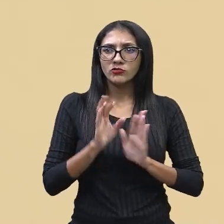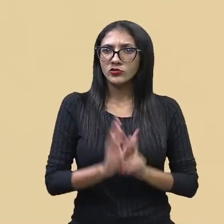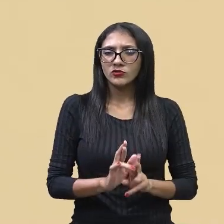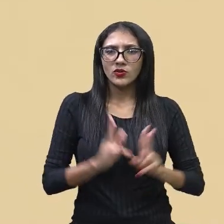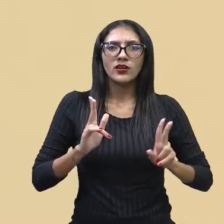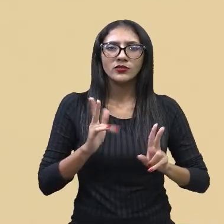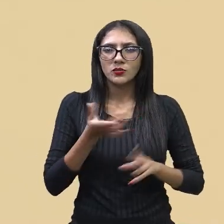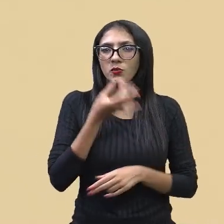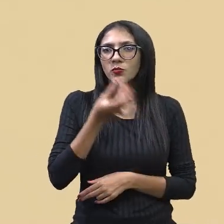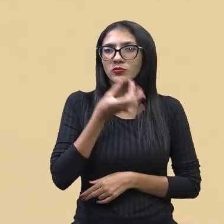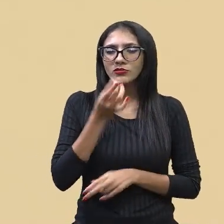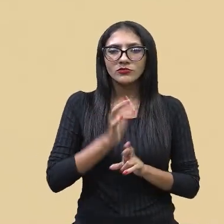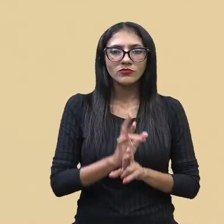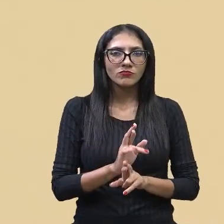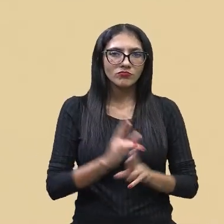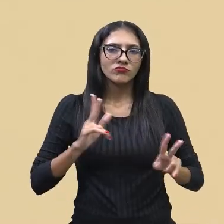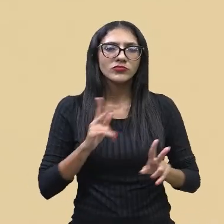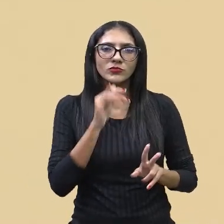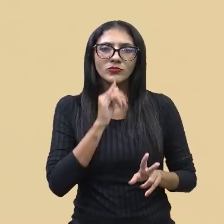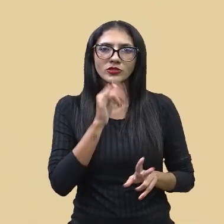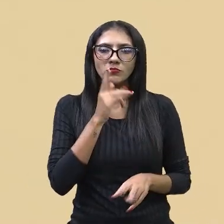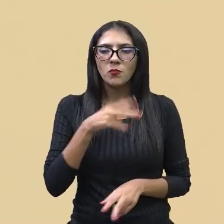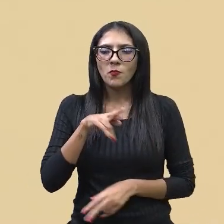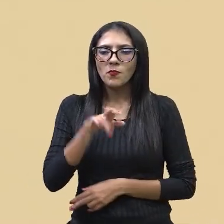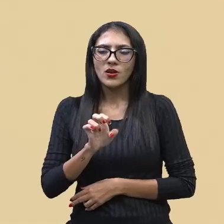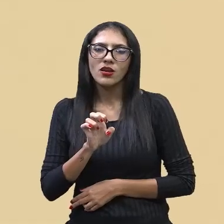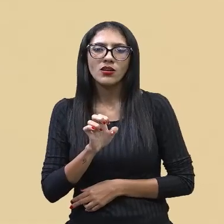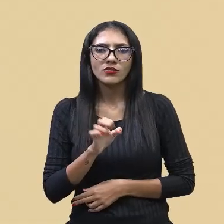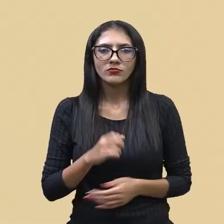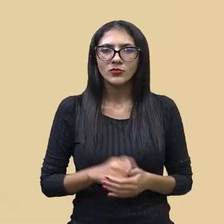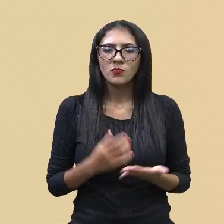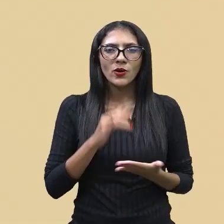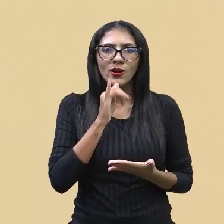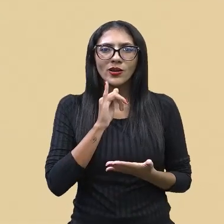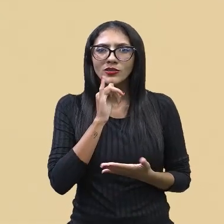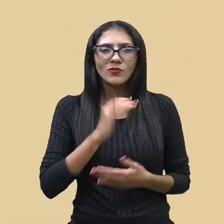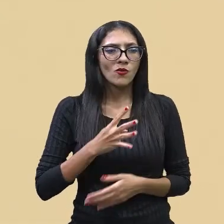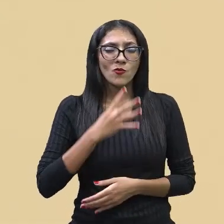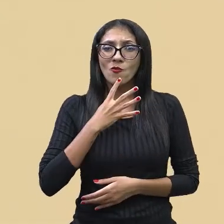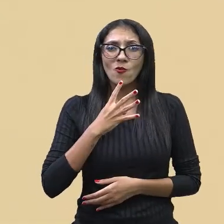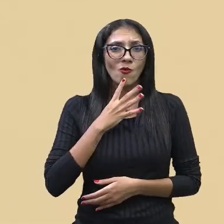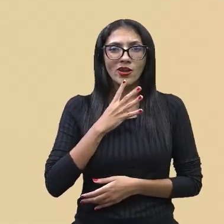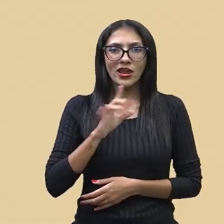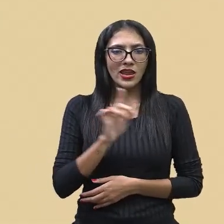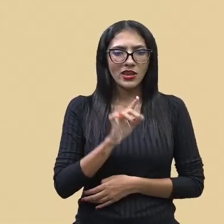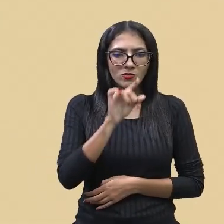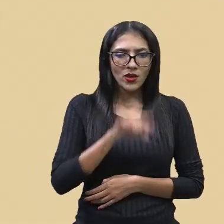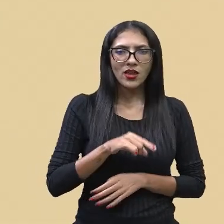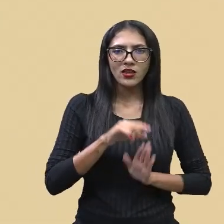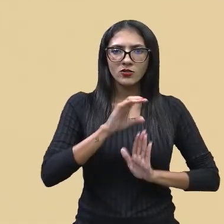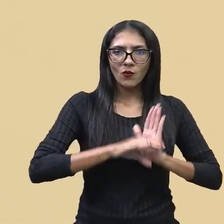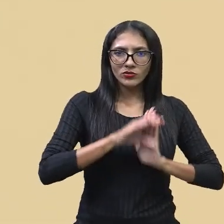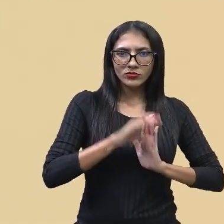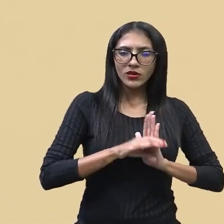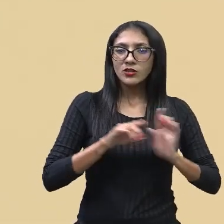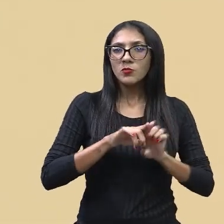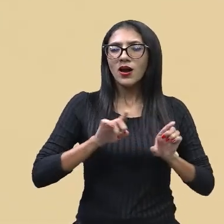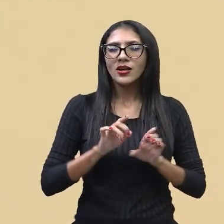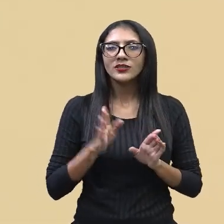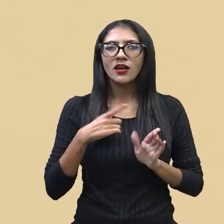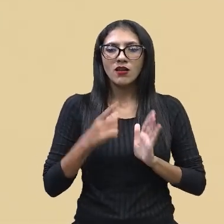já está dizendo. Pré-conceito. Então, o conceito... Eu nem conheço a coisa em si e eu já criei,